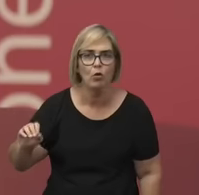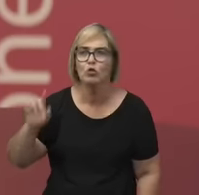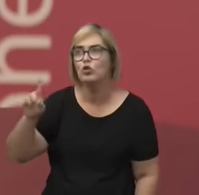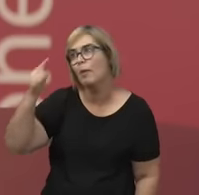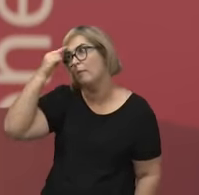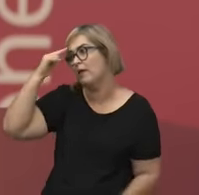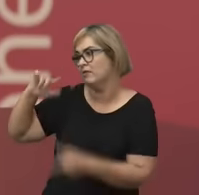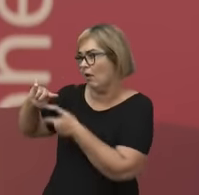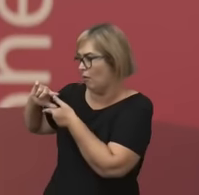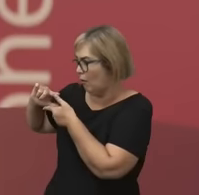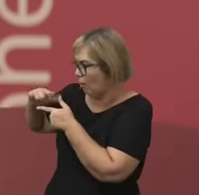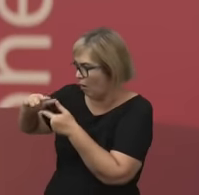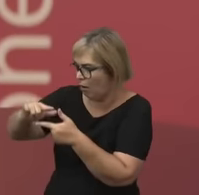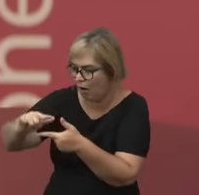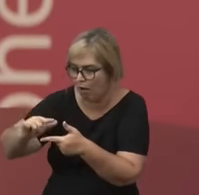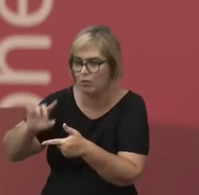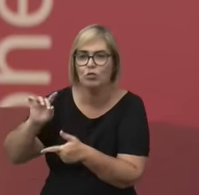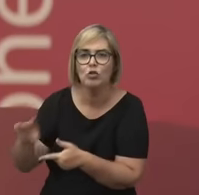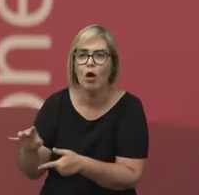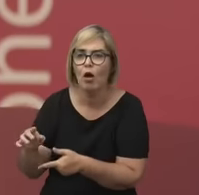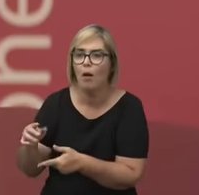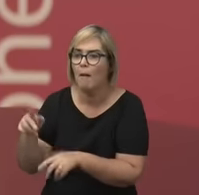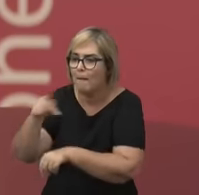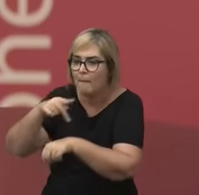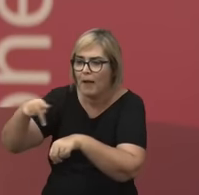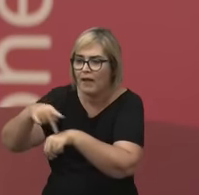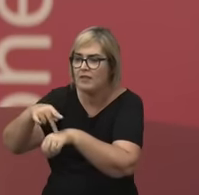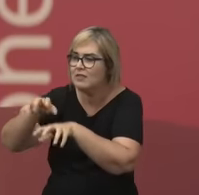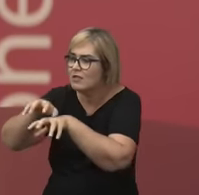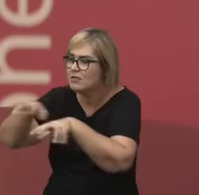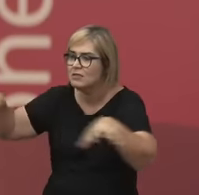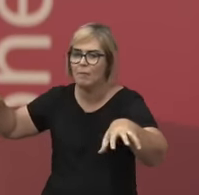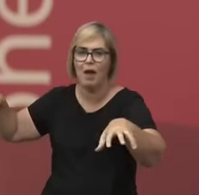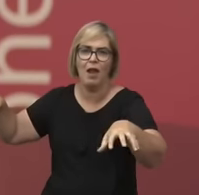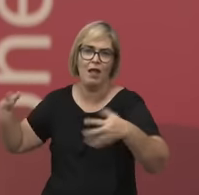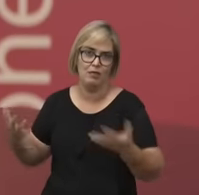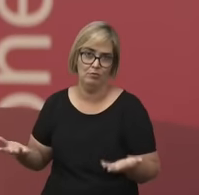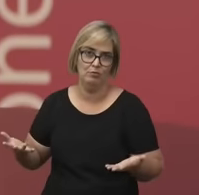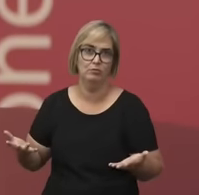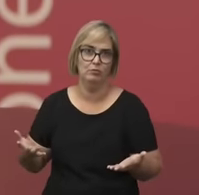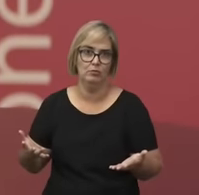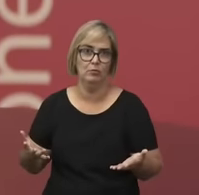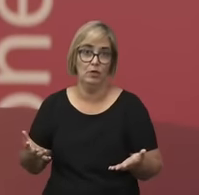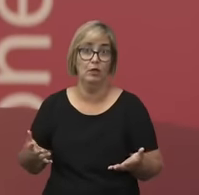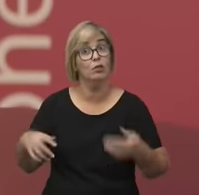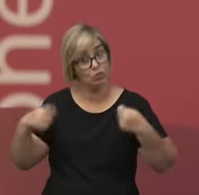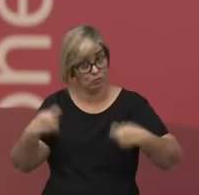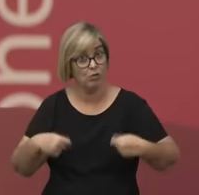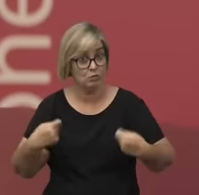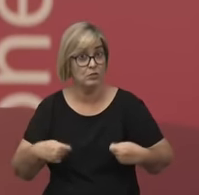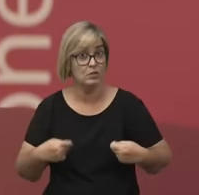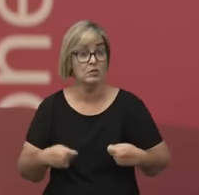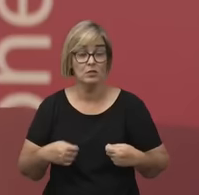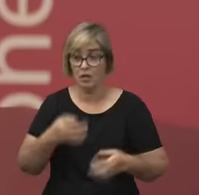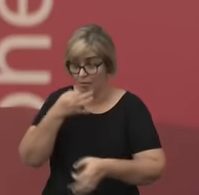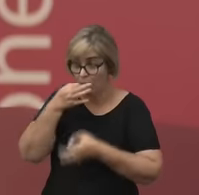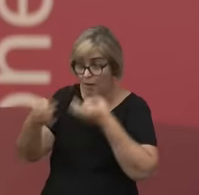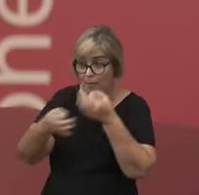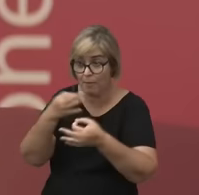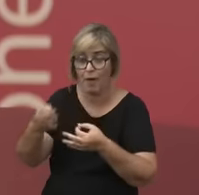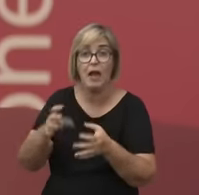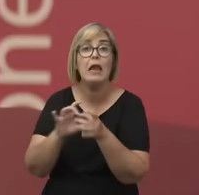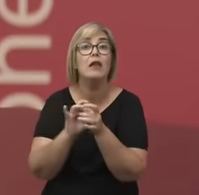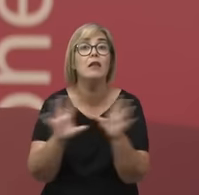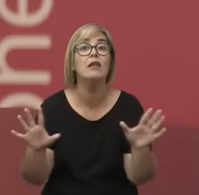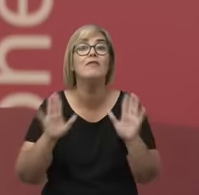como, a gente não pode pensar, gente, bom, a gente tem que pensar e a gente tem que criticar de todo modo, de modo livre, mas,